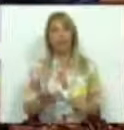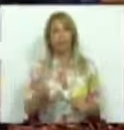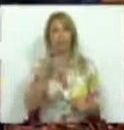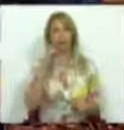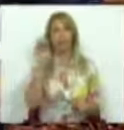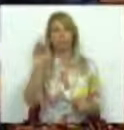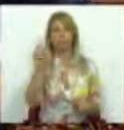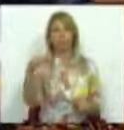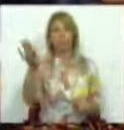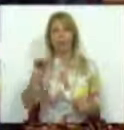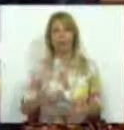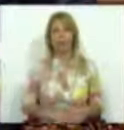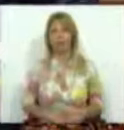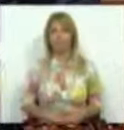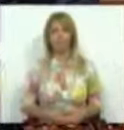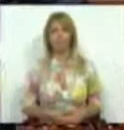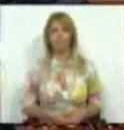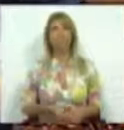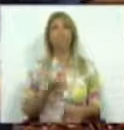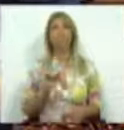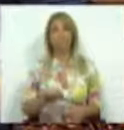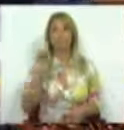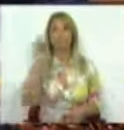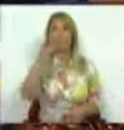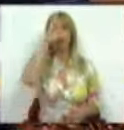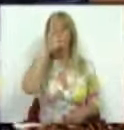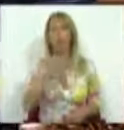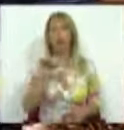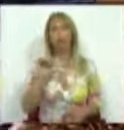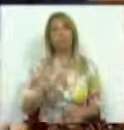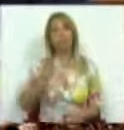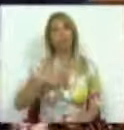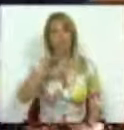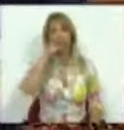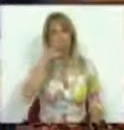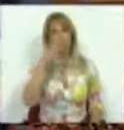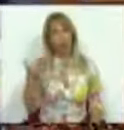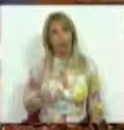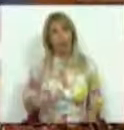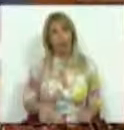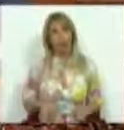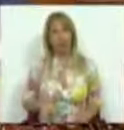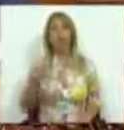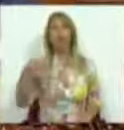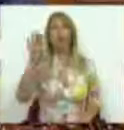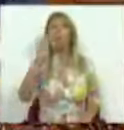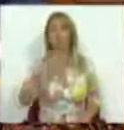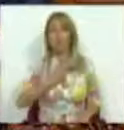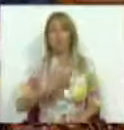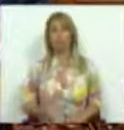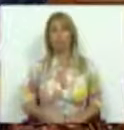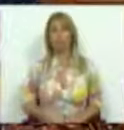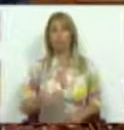interpelação ao Partido Socialista, é uma interpelação ao Governo, quero aqui recordar o Partido Social Democrata.